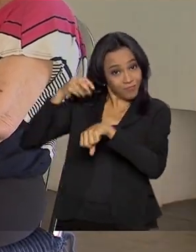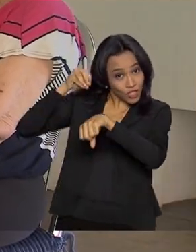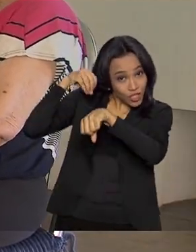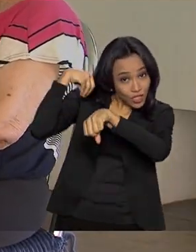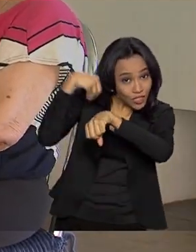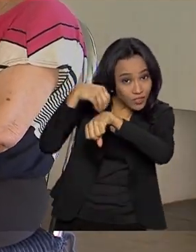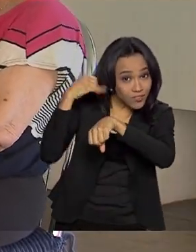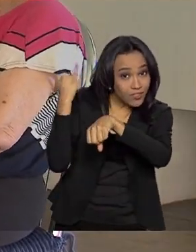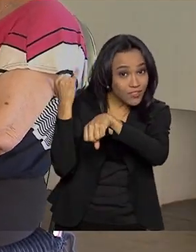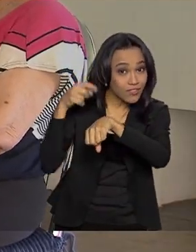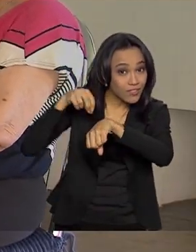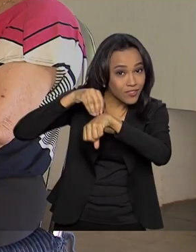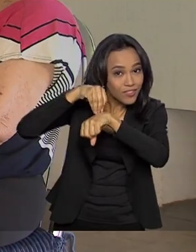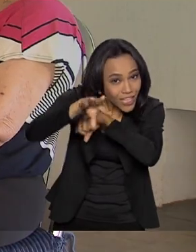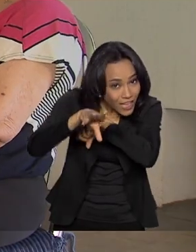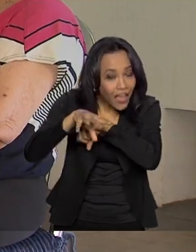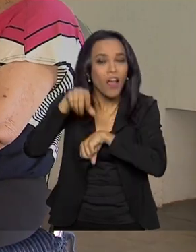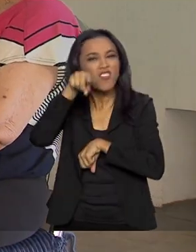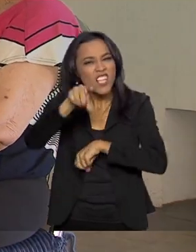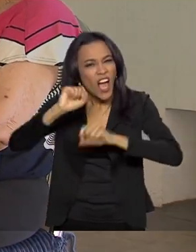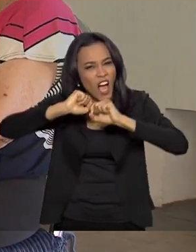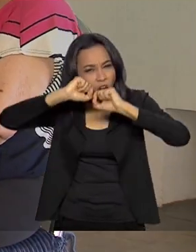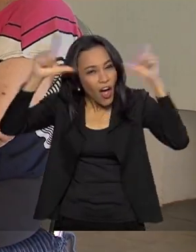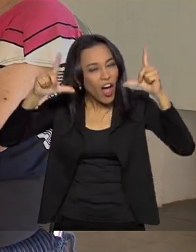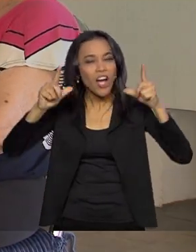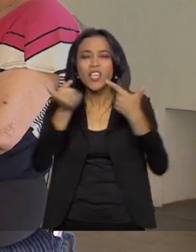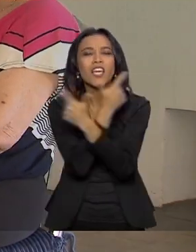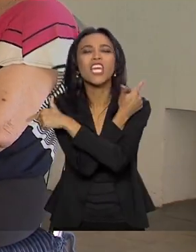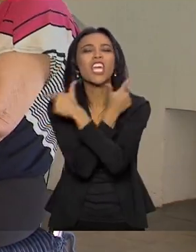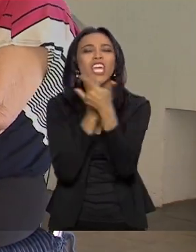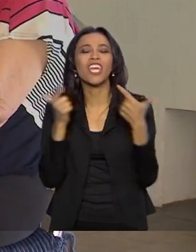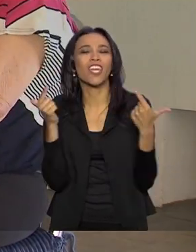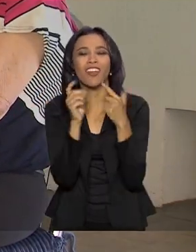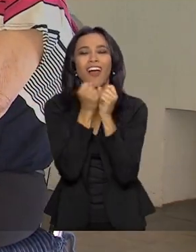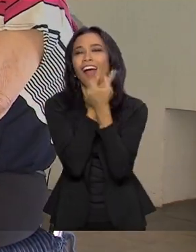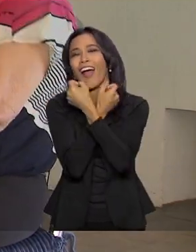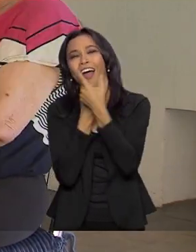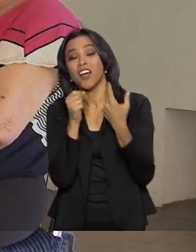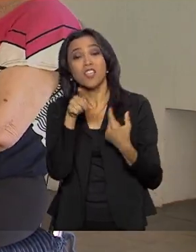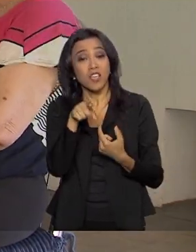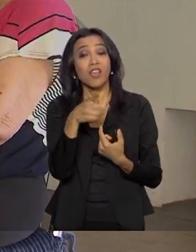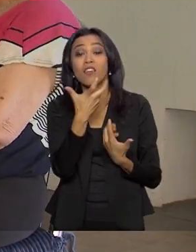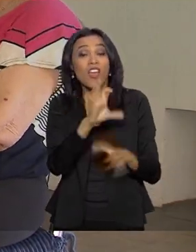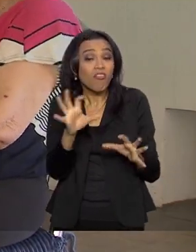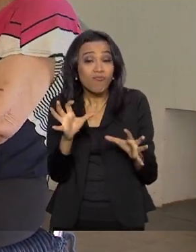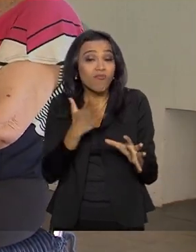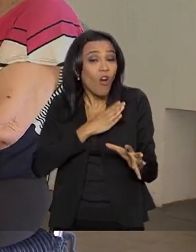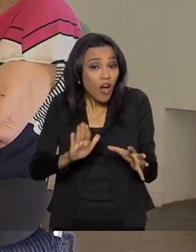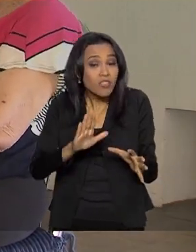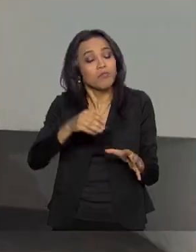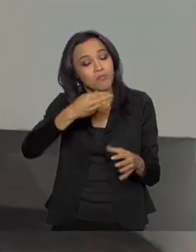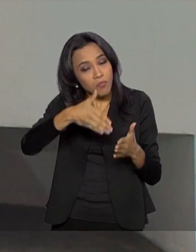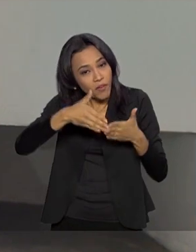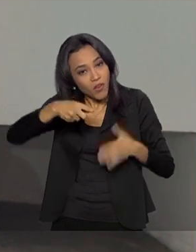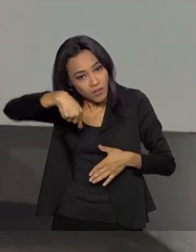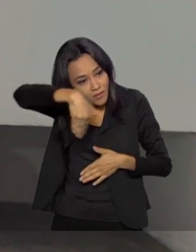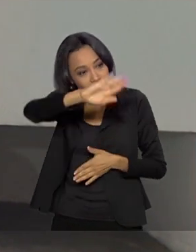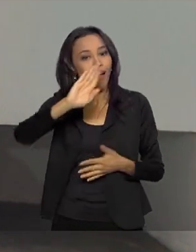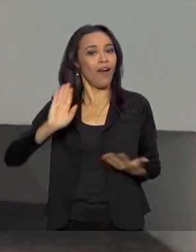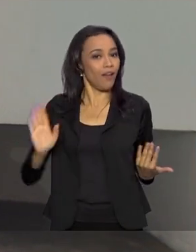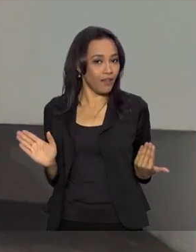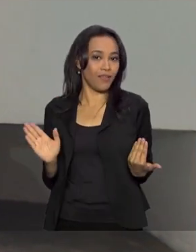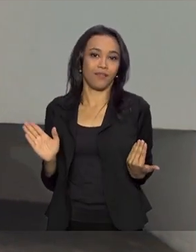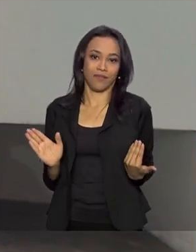acorde, sorria, os incomodados que não gostam de sorrir, se fecha o ouvido. Não, eu aí paro, não, não vou